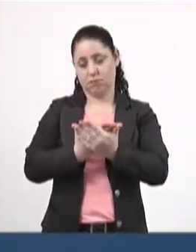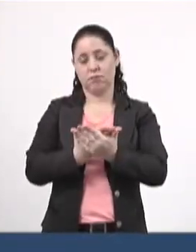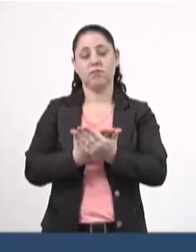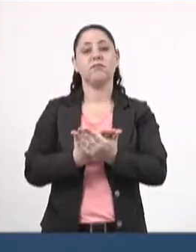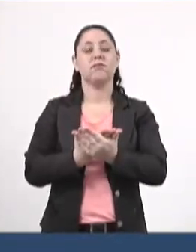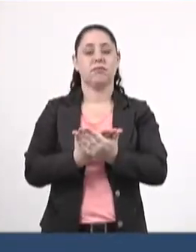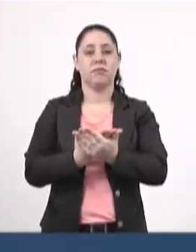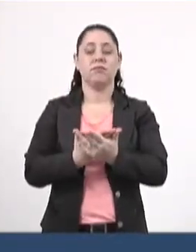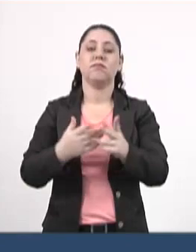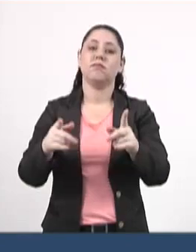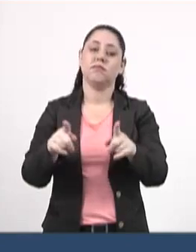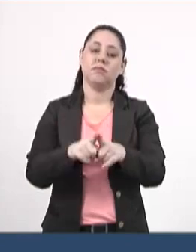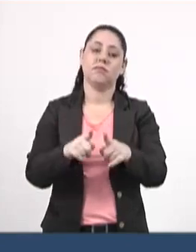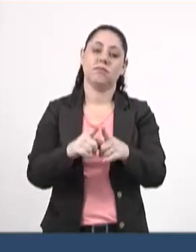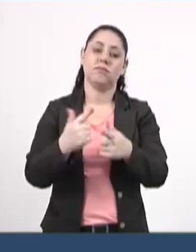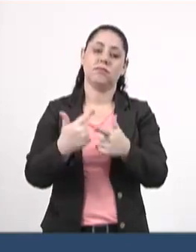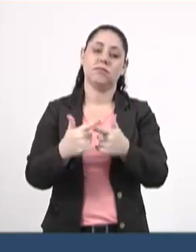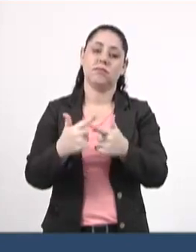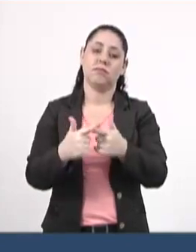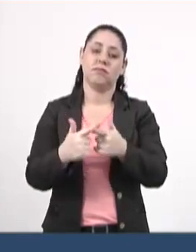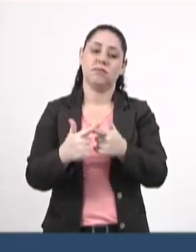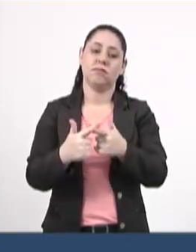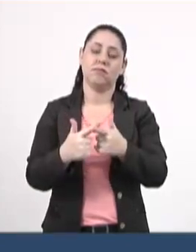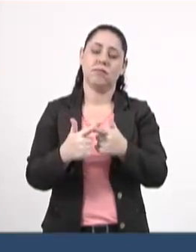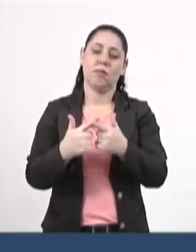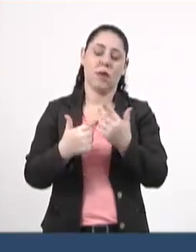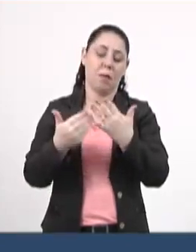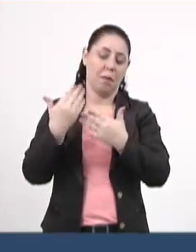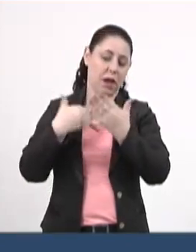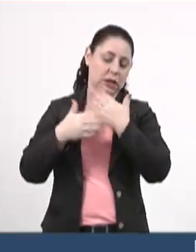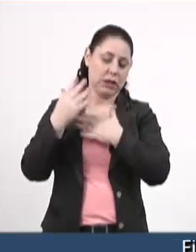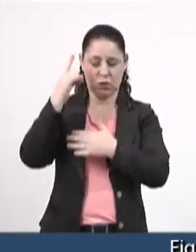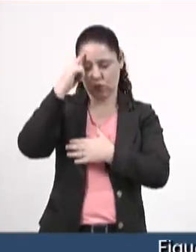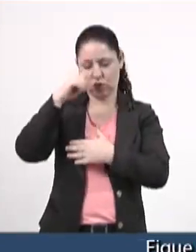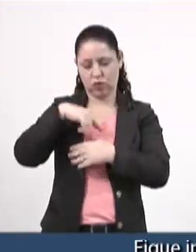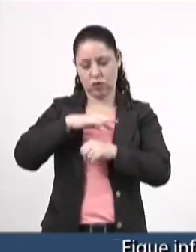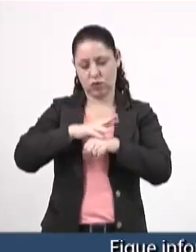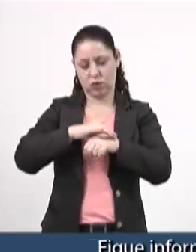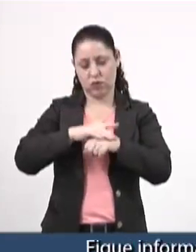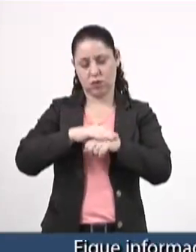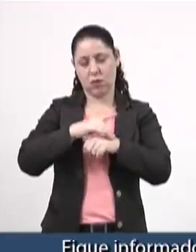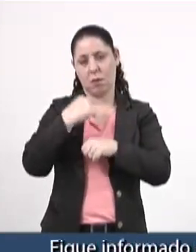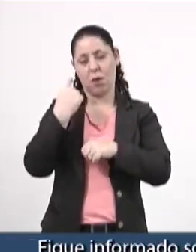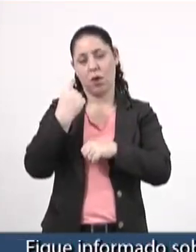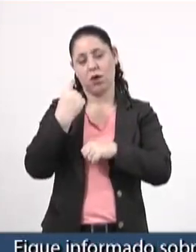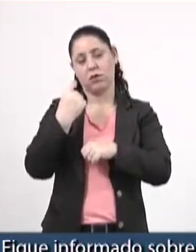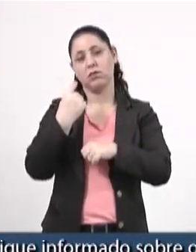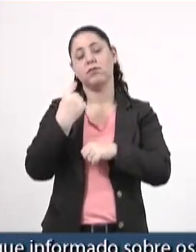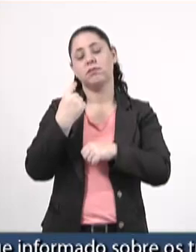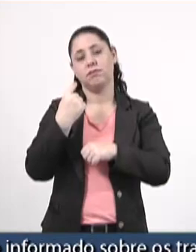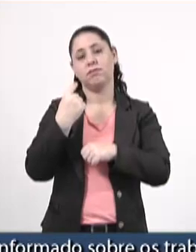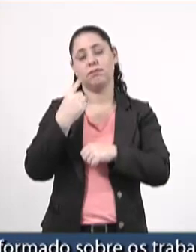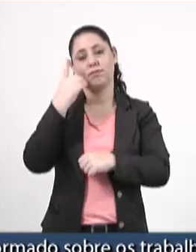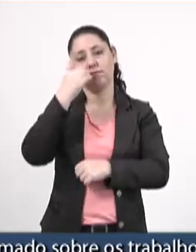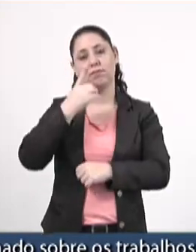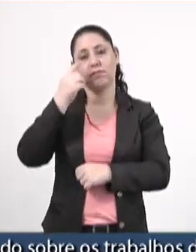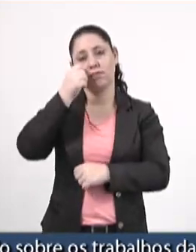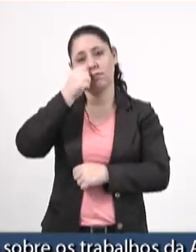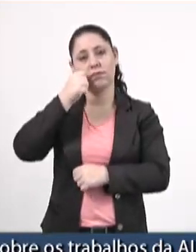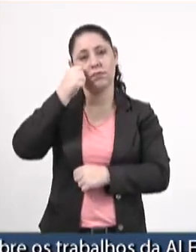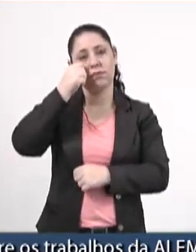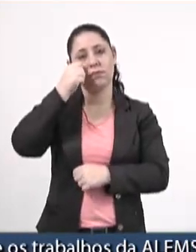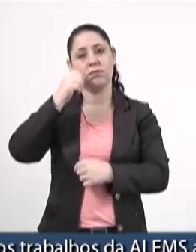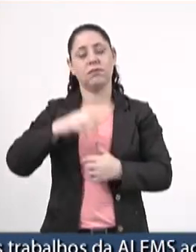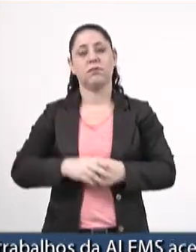e também porque naqueles dias, inclusive do falecimento do deputado